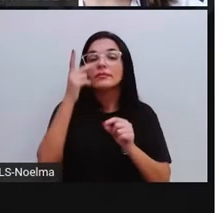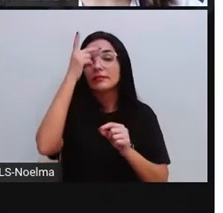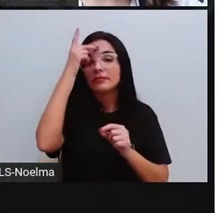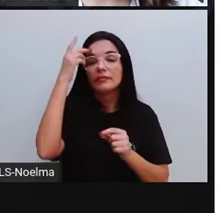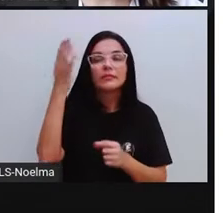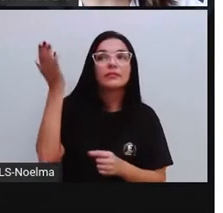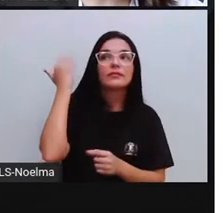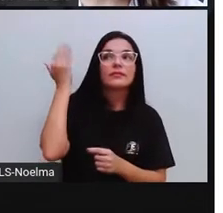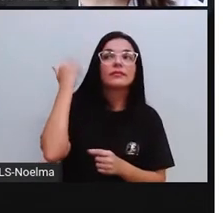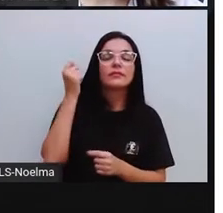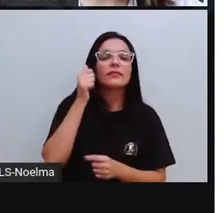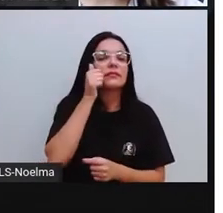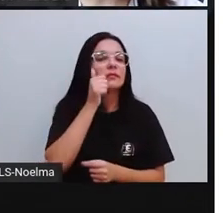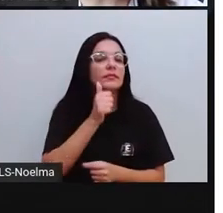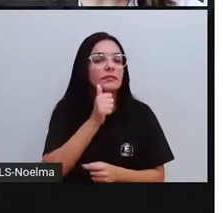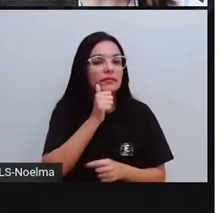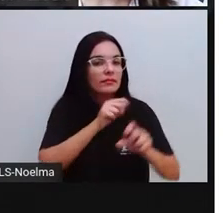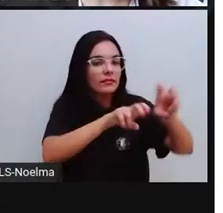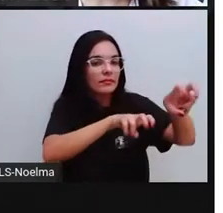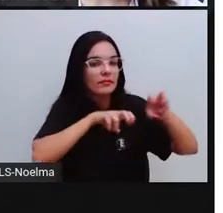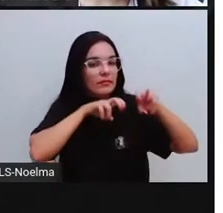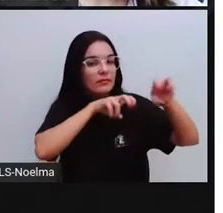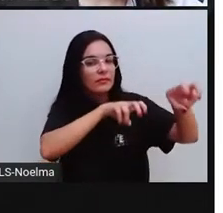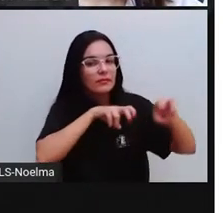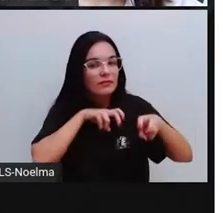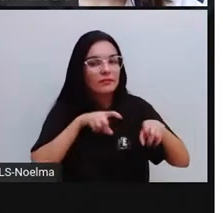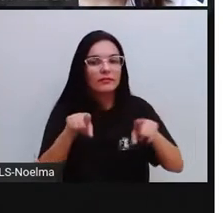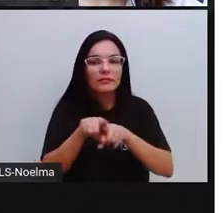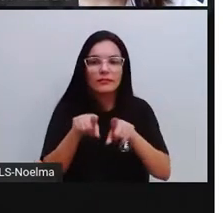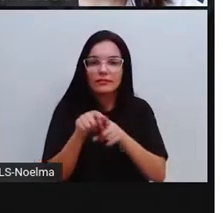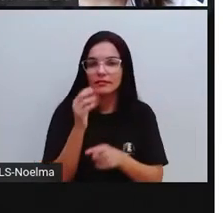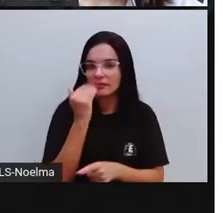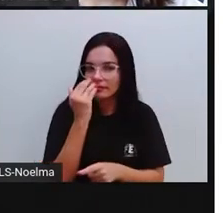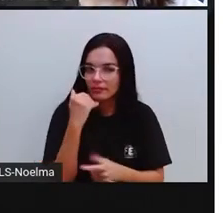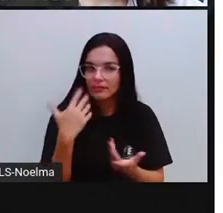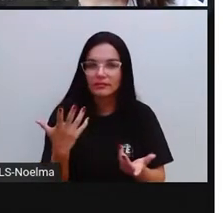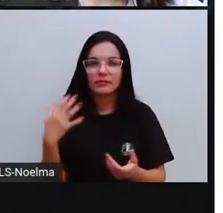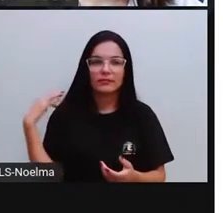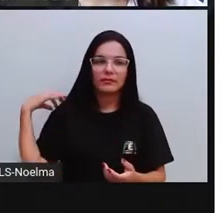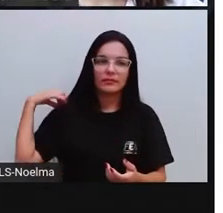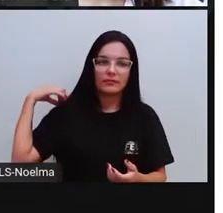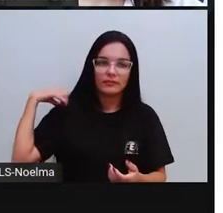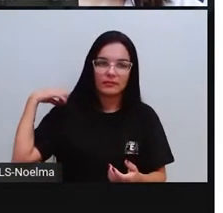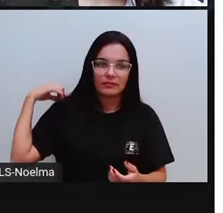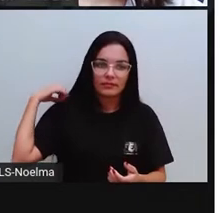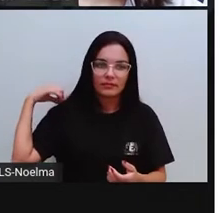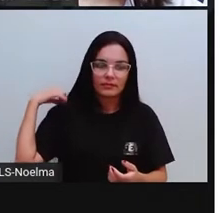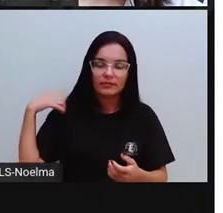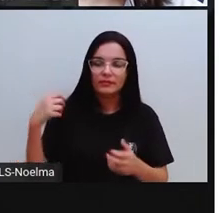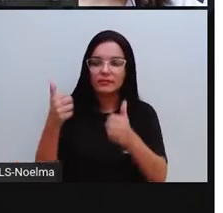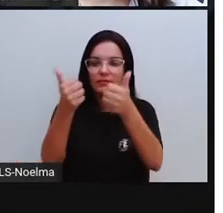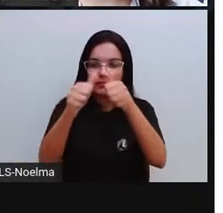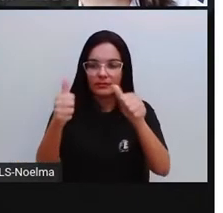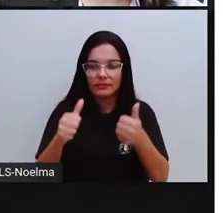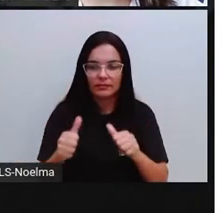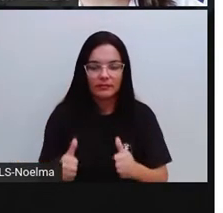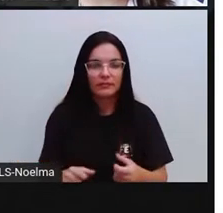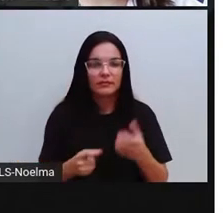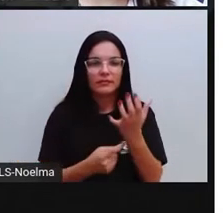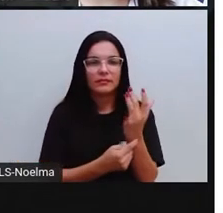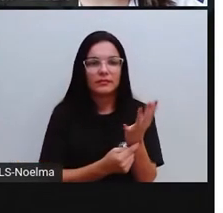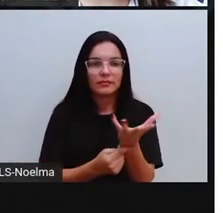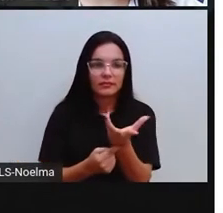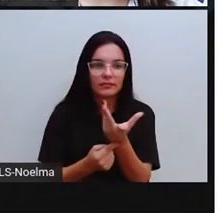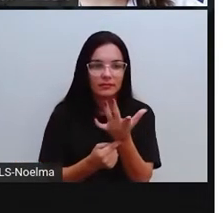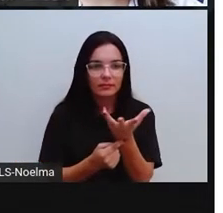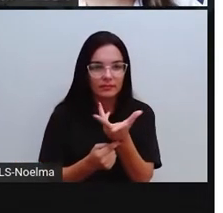passado pelas mulheres, tá? Assim como o preparo da comida, a confecção do artesanato, como as redes e